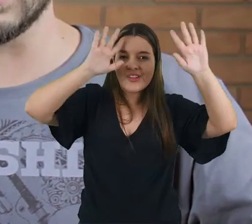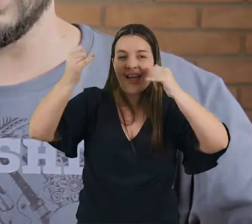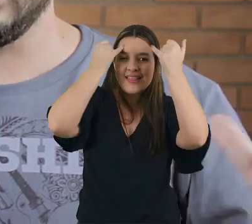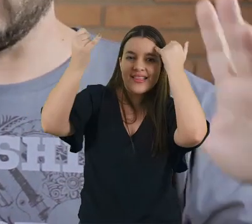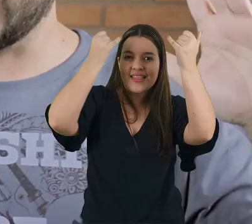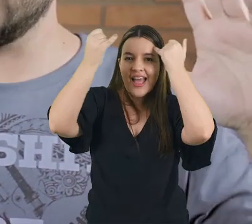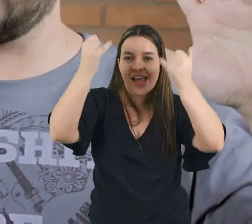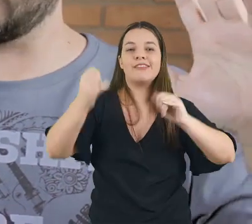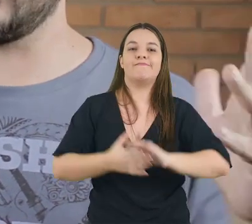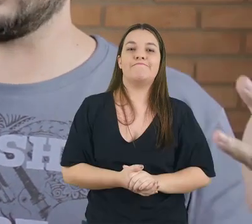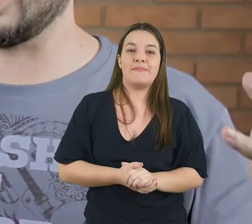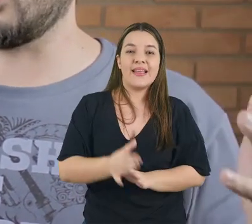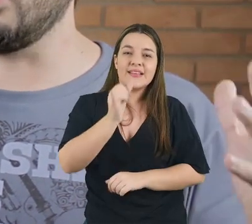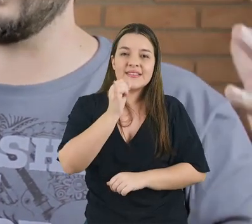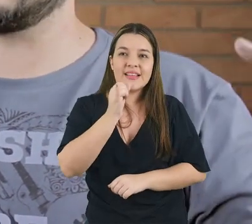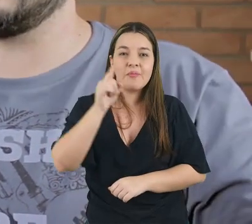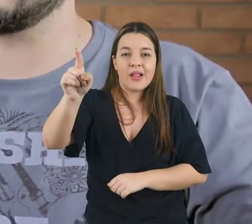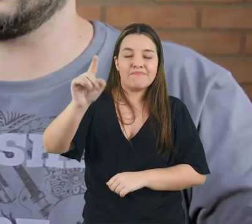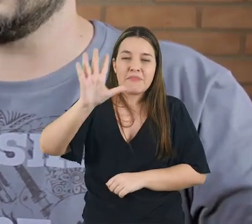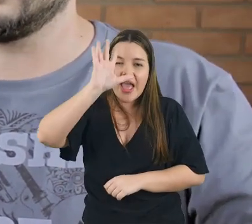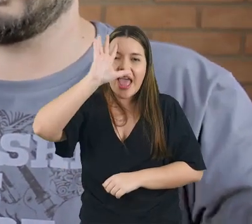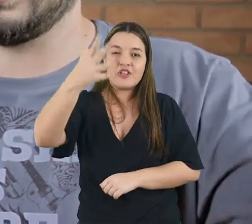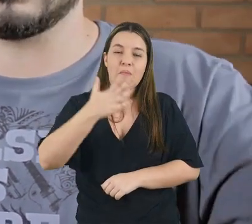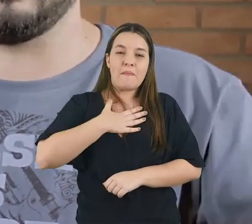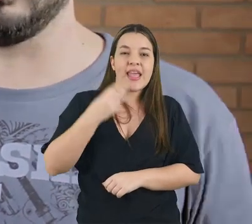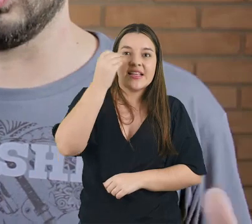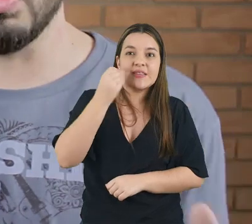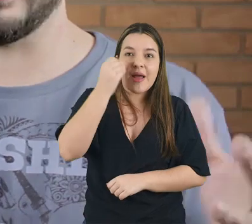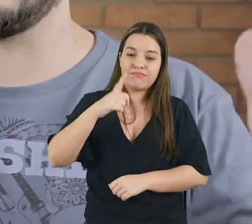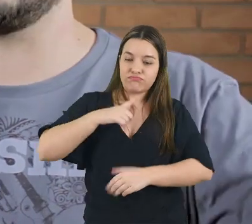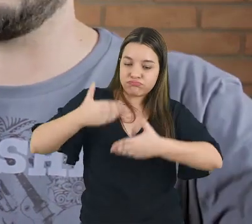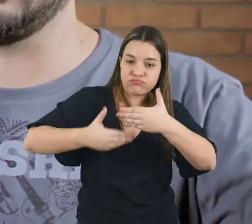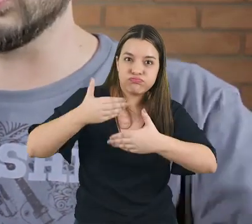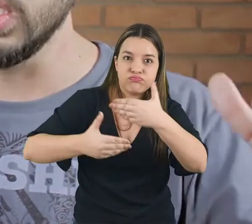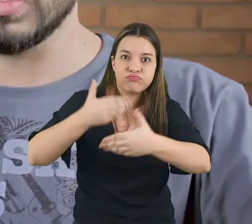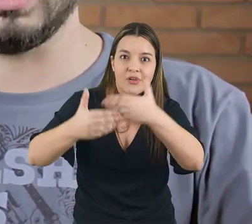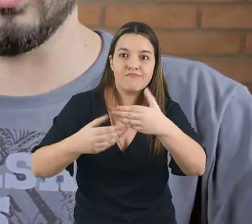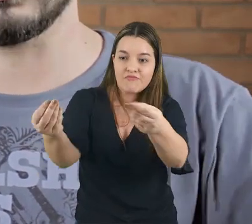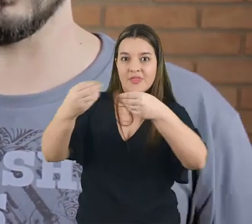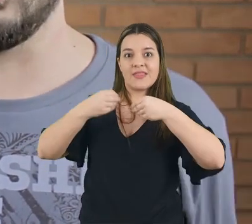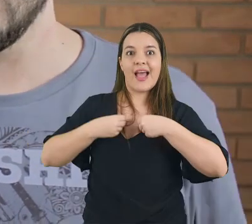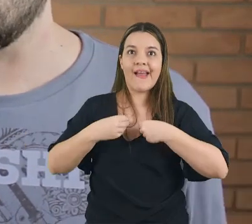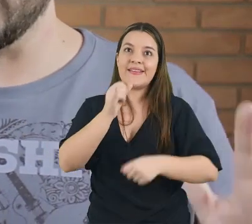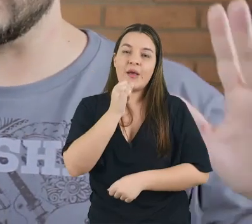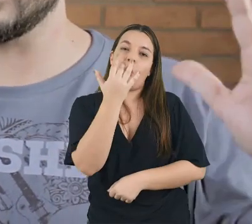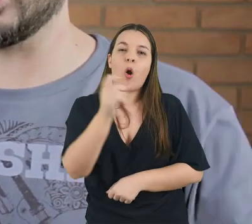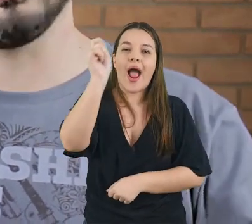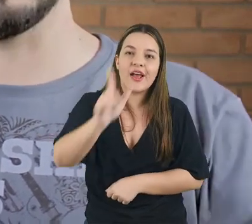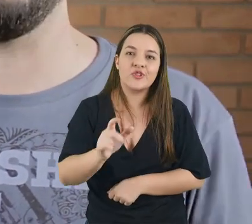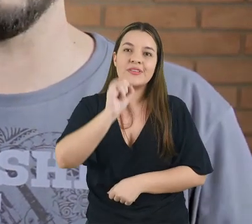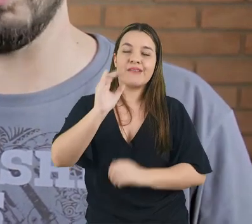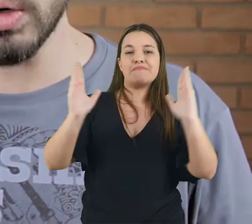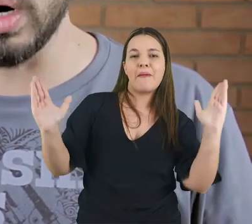lugares. Então ele vai projetar como vai ser essa experiência no futuro, como vai ser esse produto se ele fosse azul, como vai ser